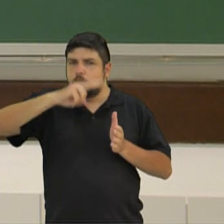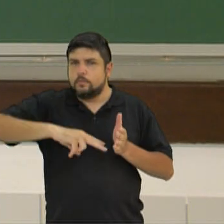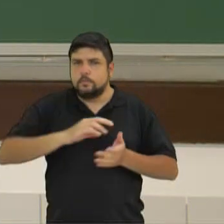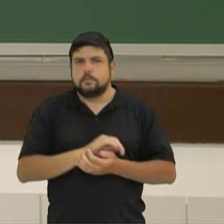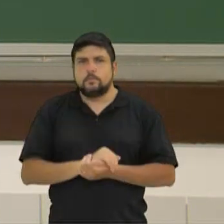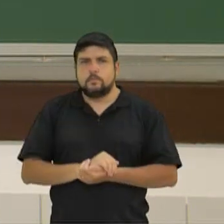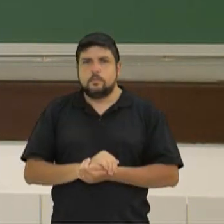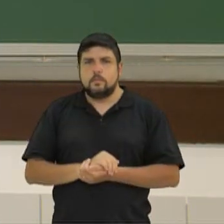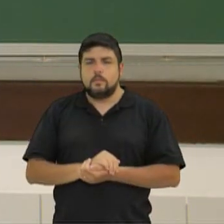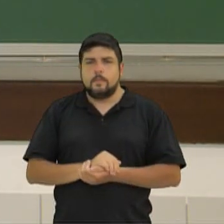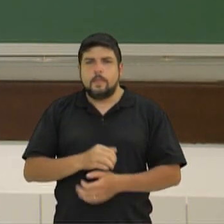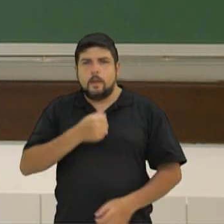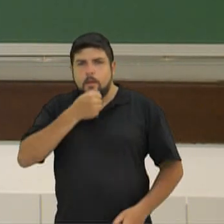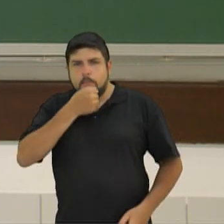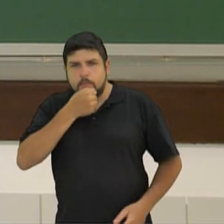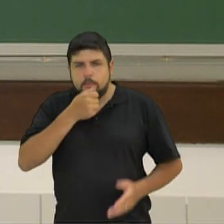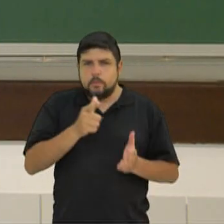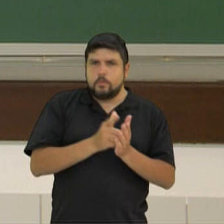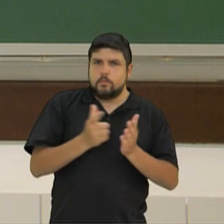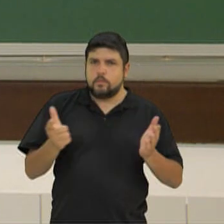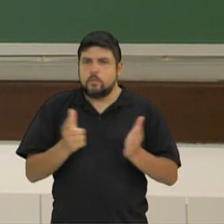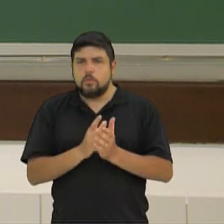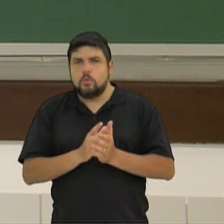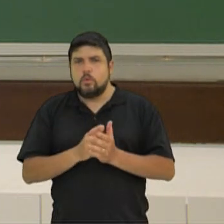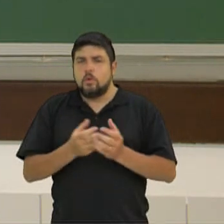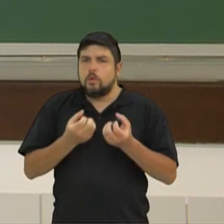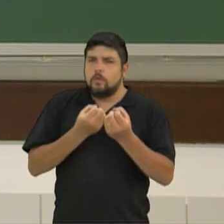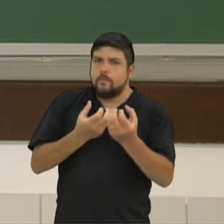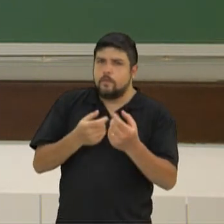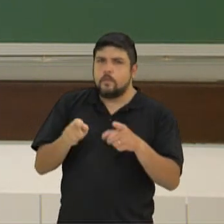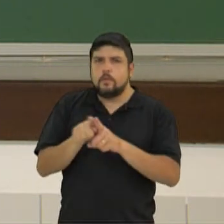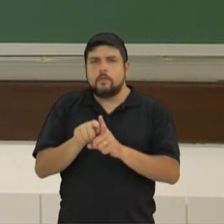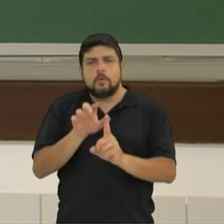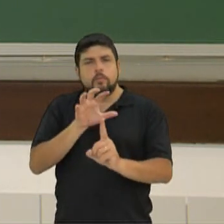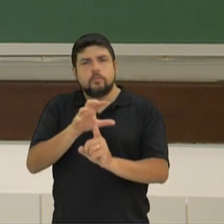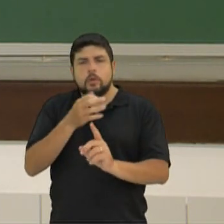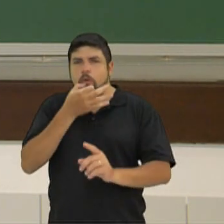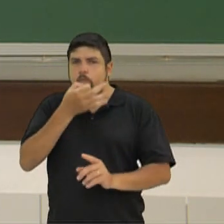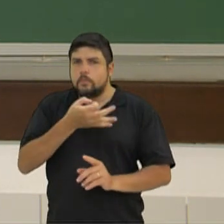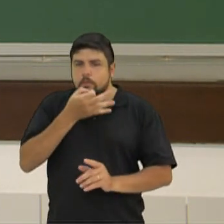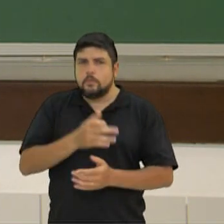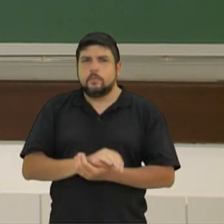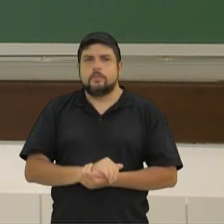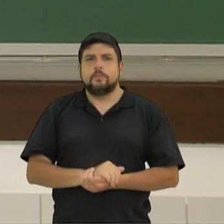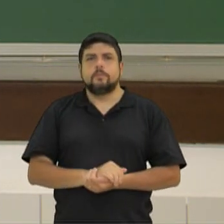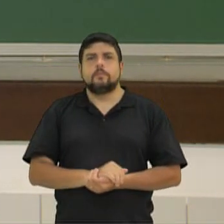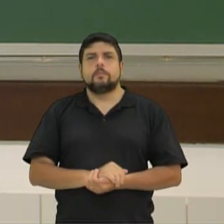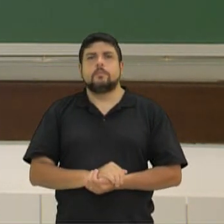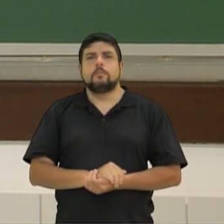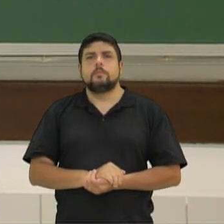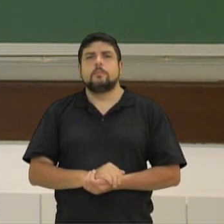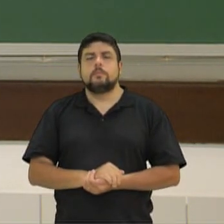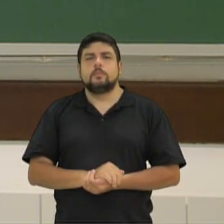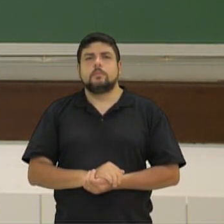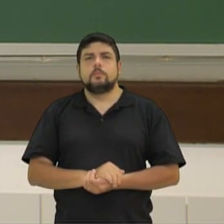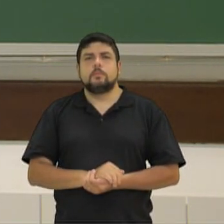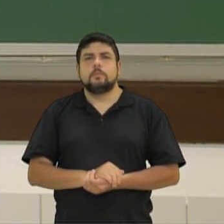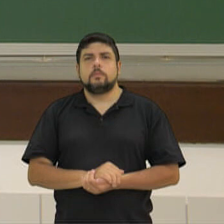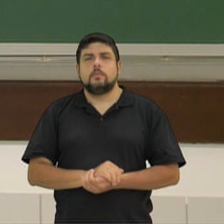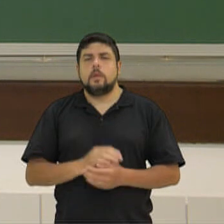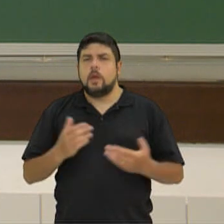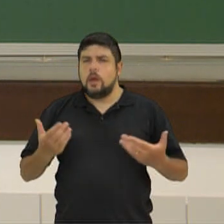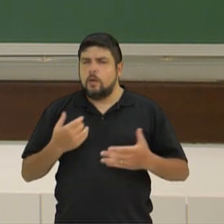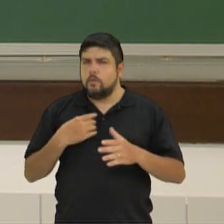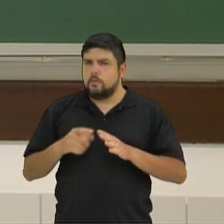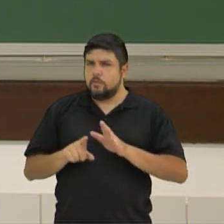informa e também prevê criar uma opinião nos leitores, ok? Então, estamos aqui na resposta C. E agora, eu queria fazer uma